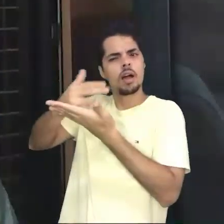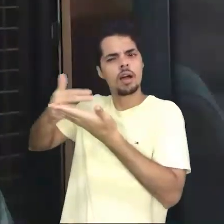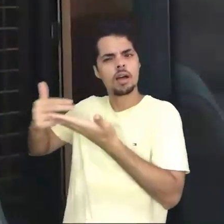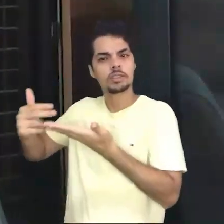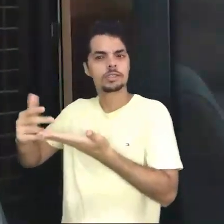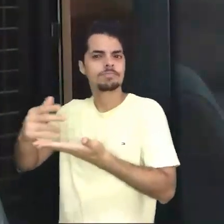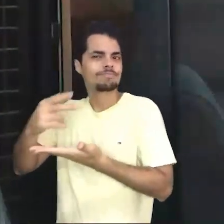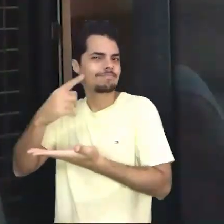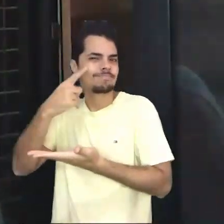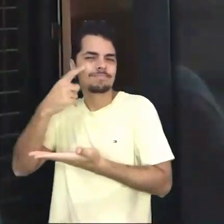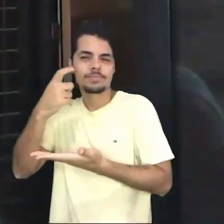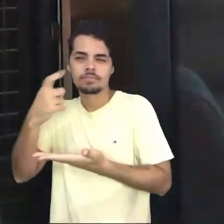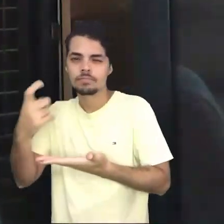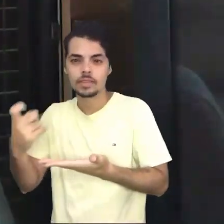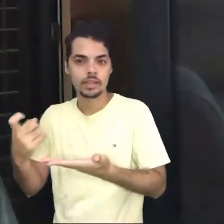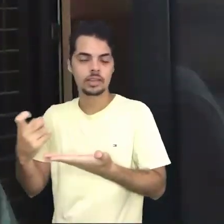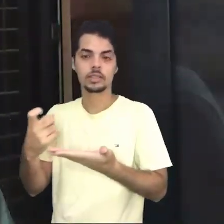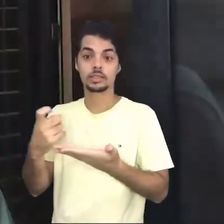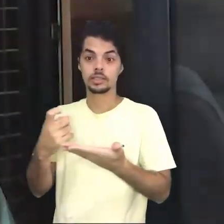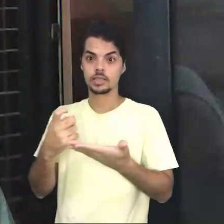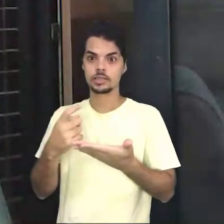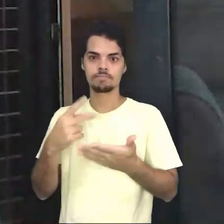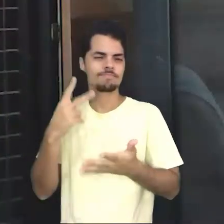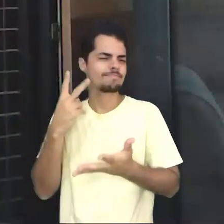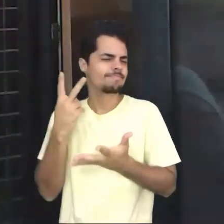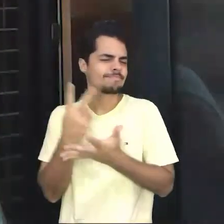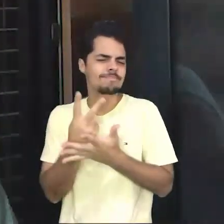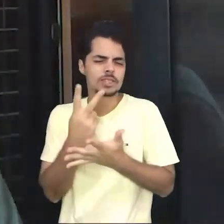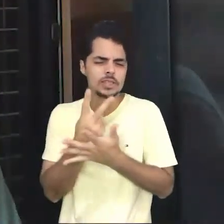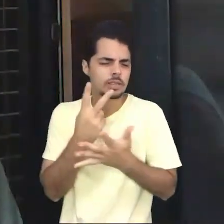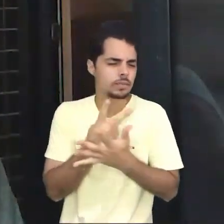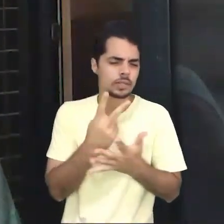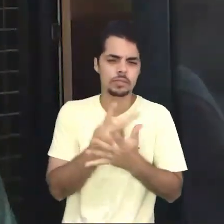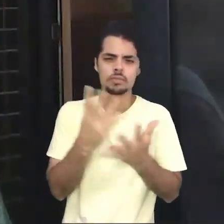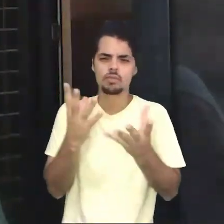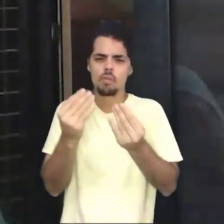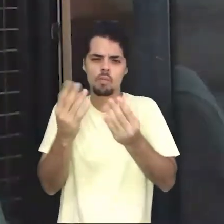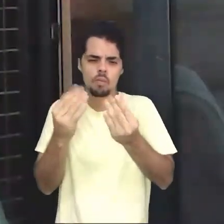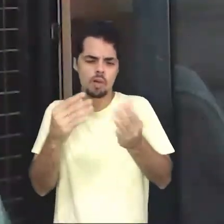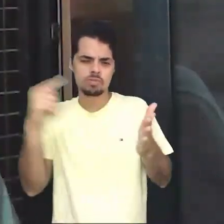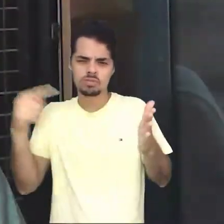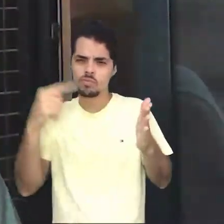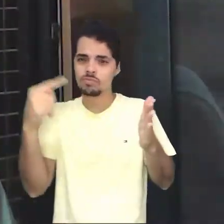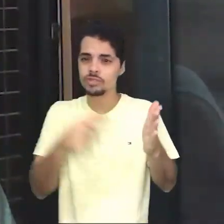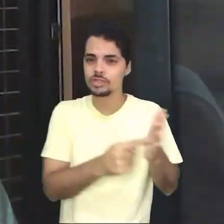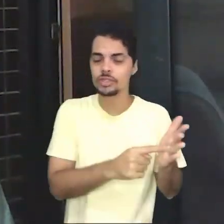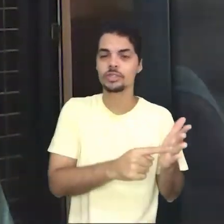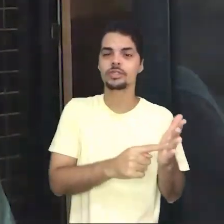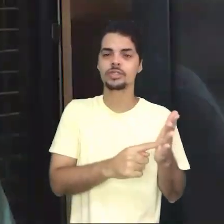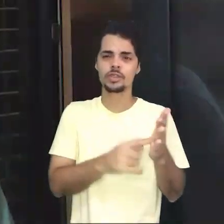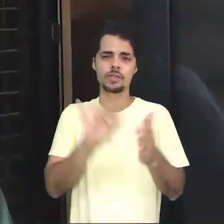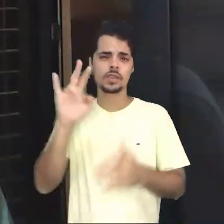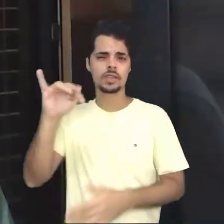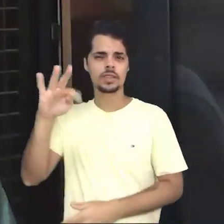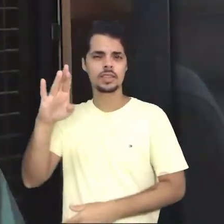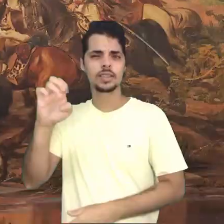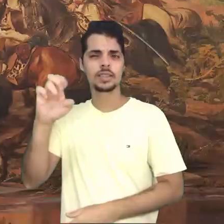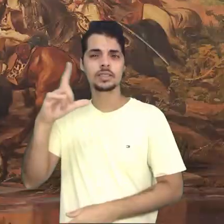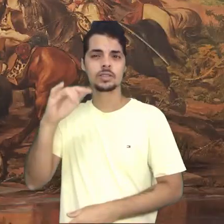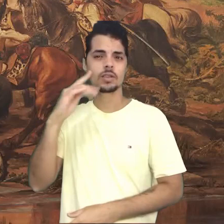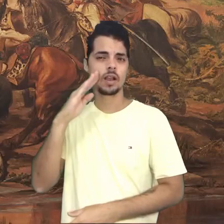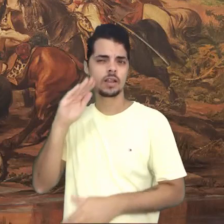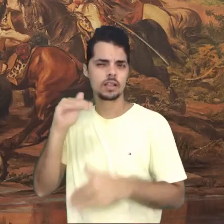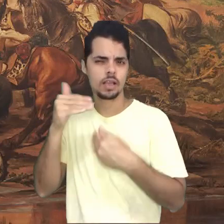pelas mãos do artista e ilustrador Paulo Teixeira, no Instagram, arroba seu Teixeira, em parceria com o Portal do Bicentenário,